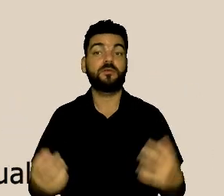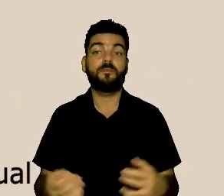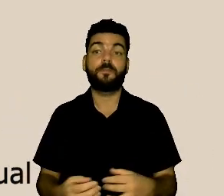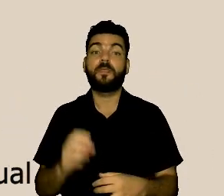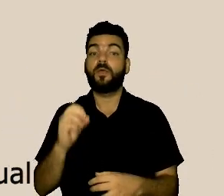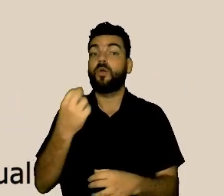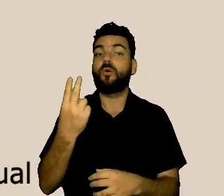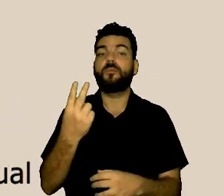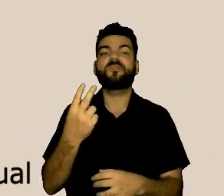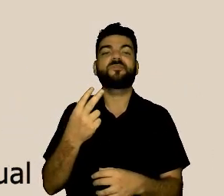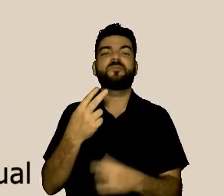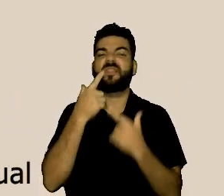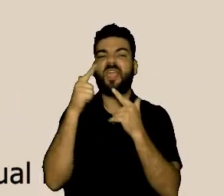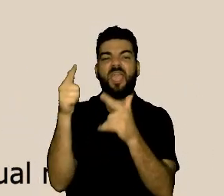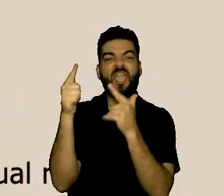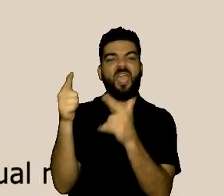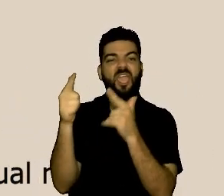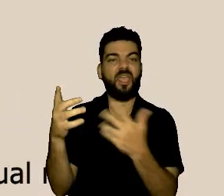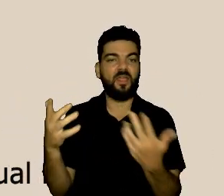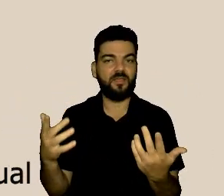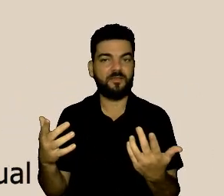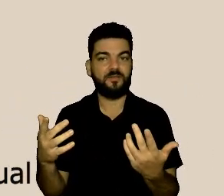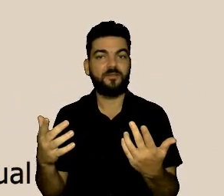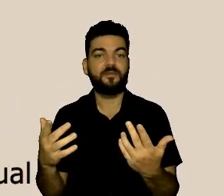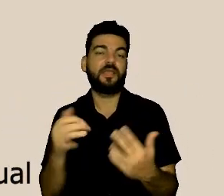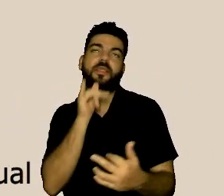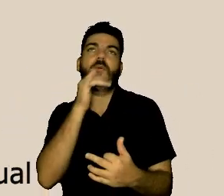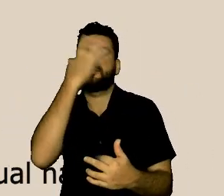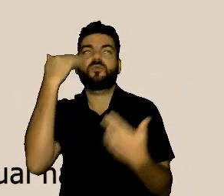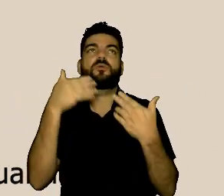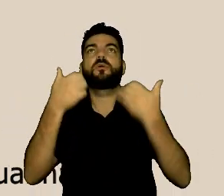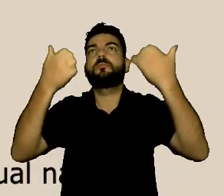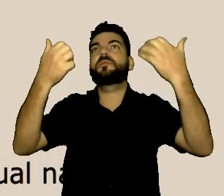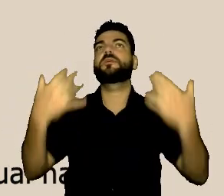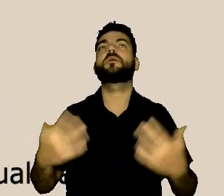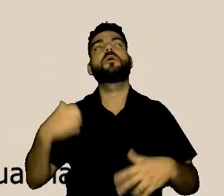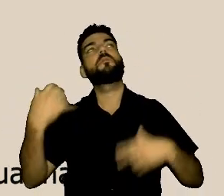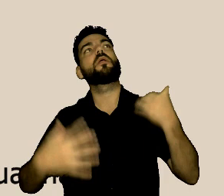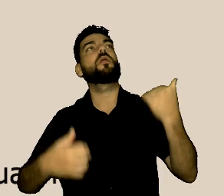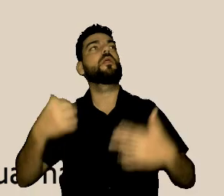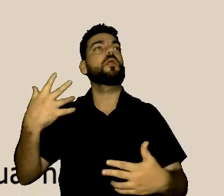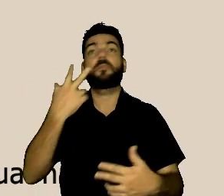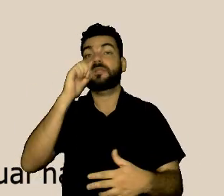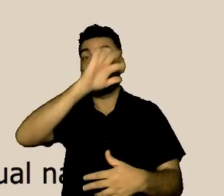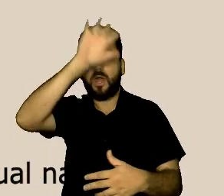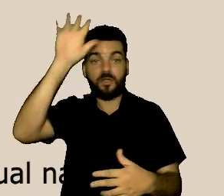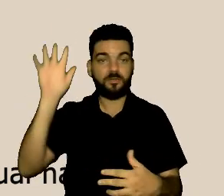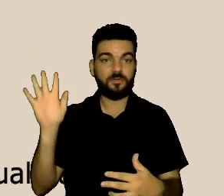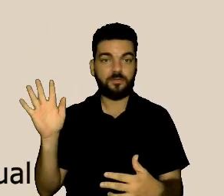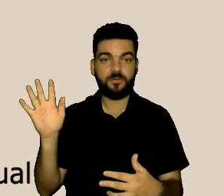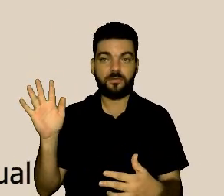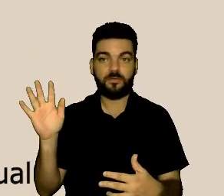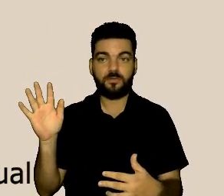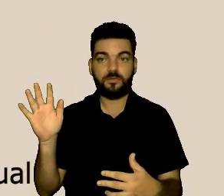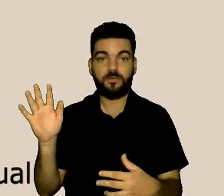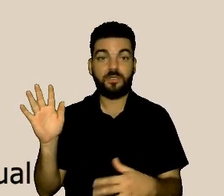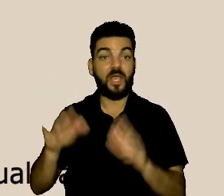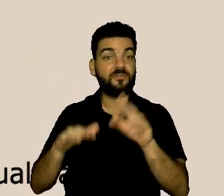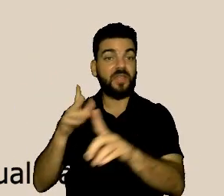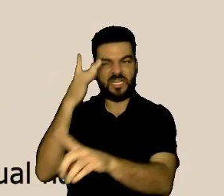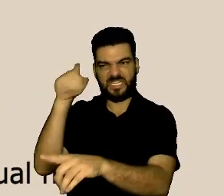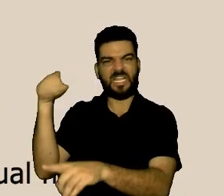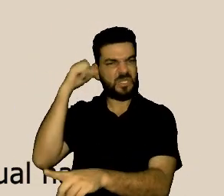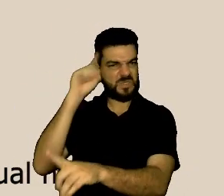que é óbvia, como se ela não tivesse capacidade de entender, ou ainda uma manipulação no